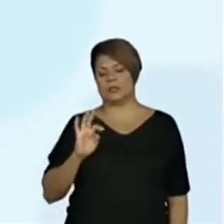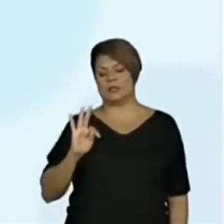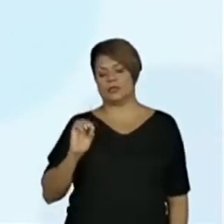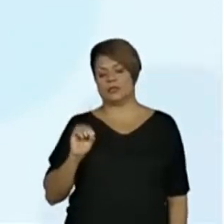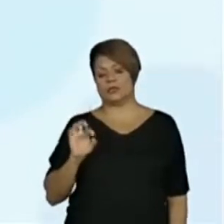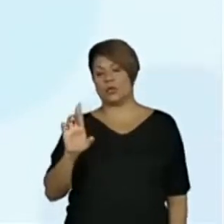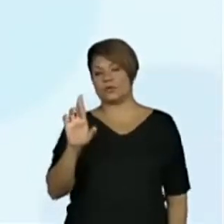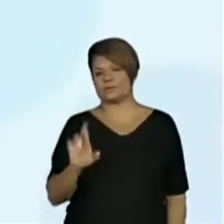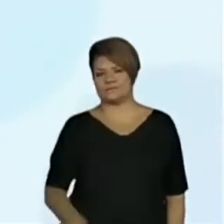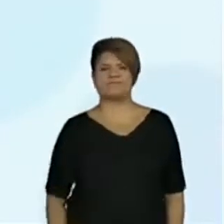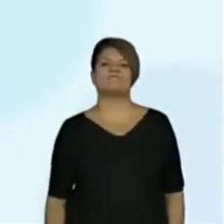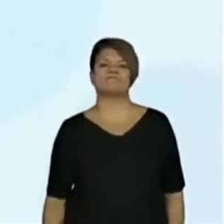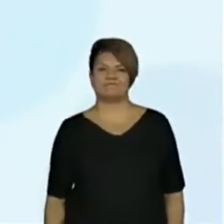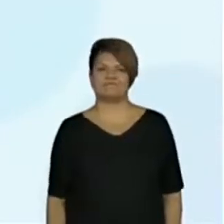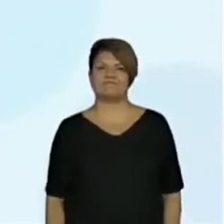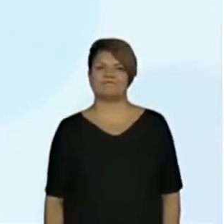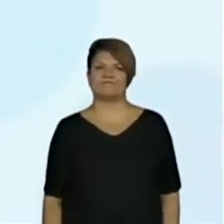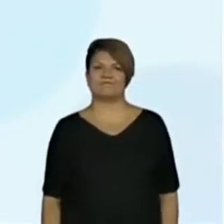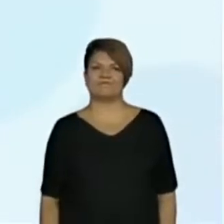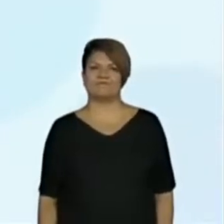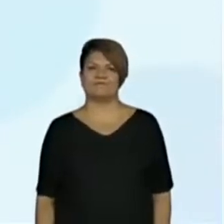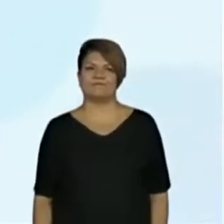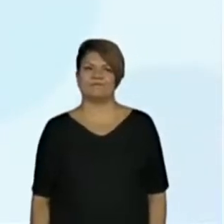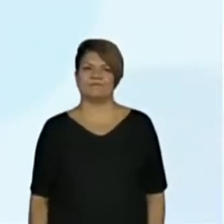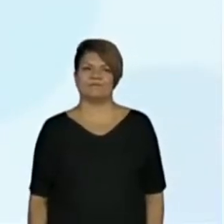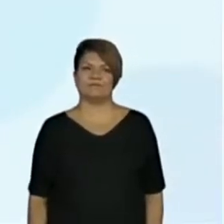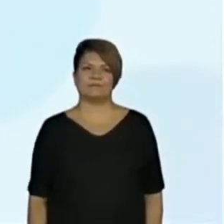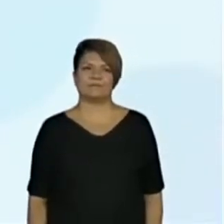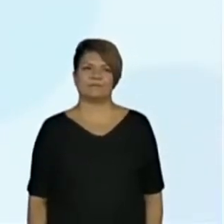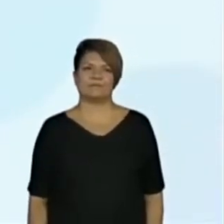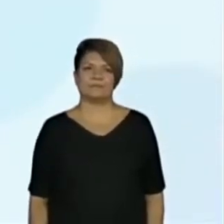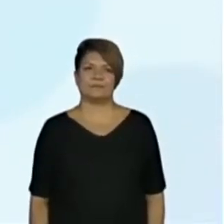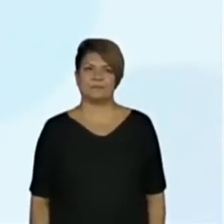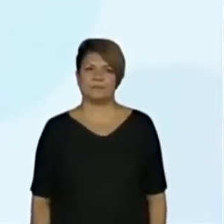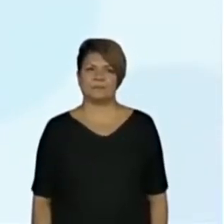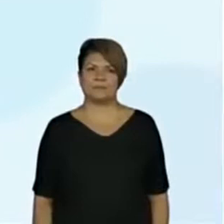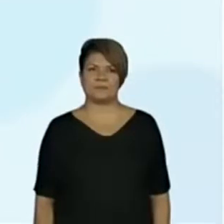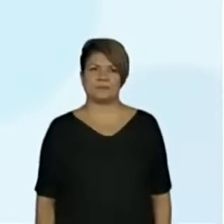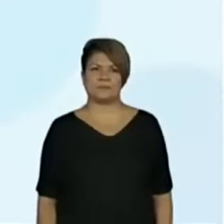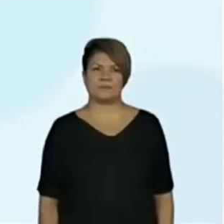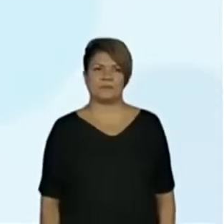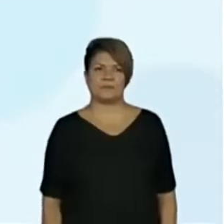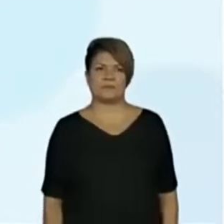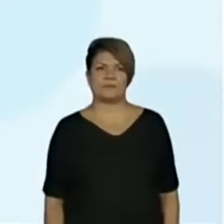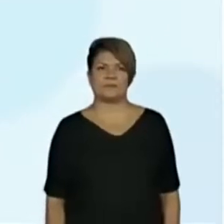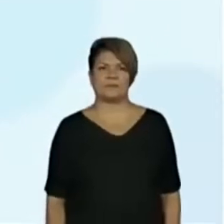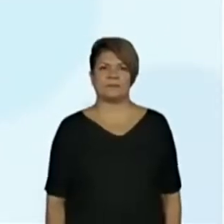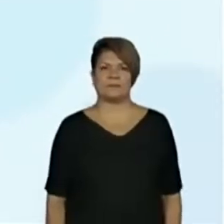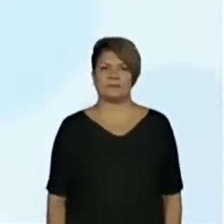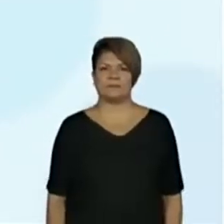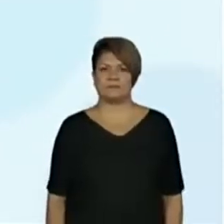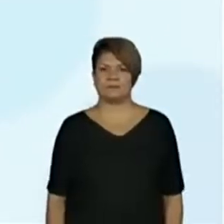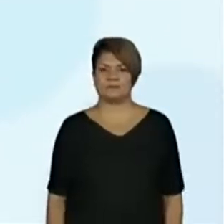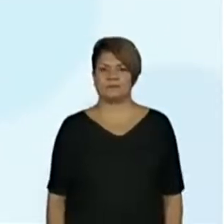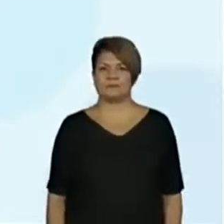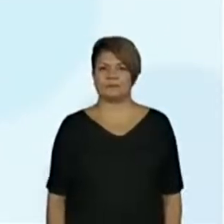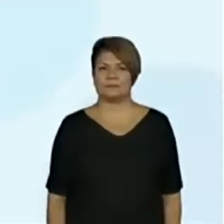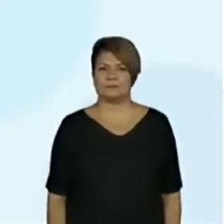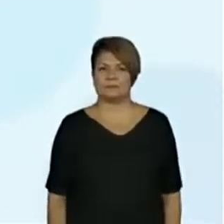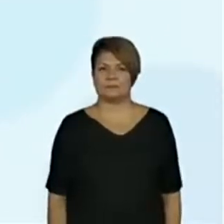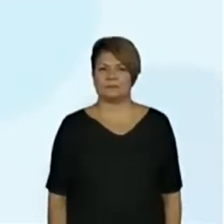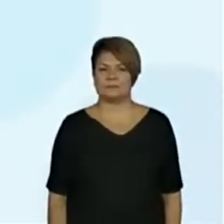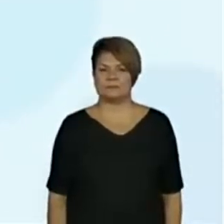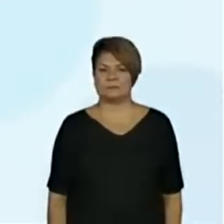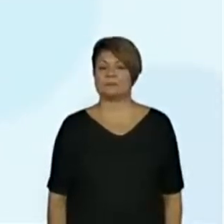o E para fazer o Rê, e o T e o O para fazer o Tô, mais o R diretor.